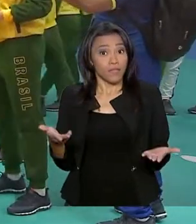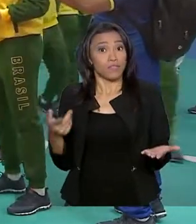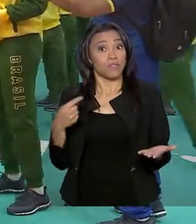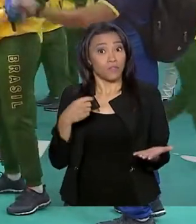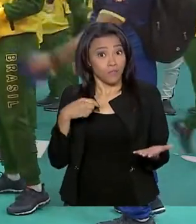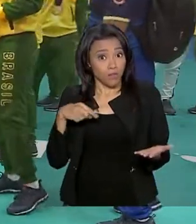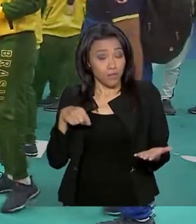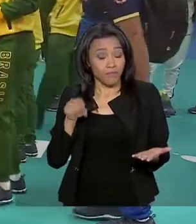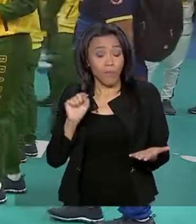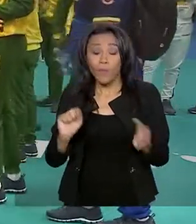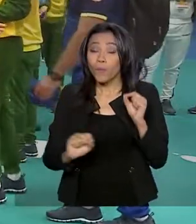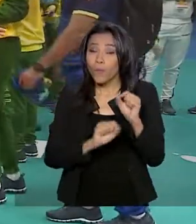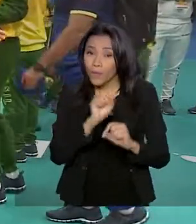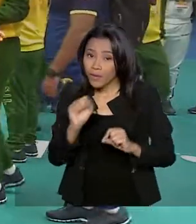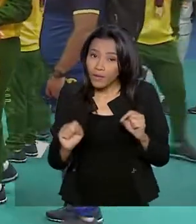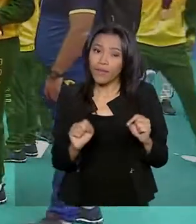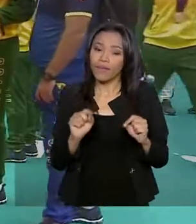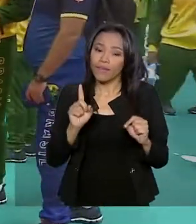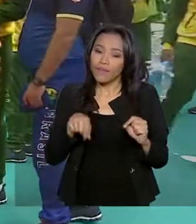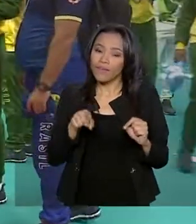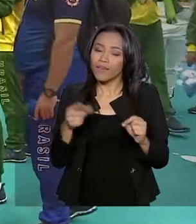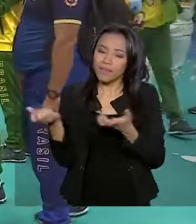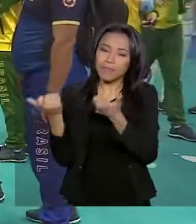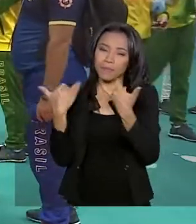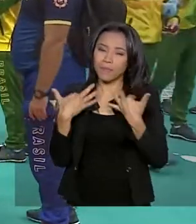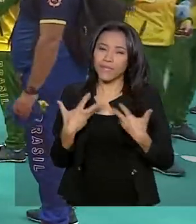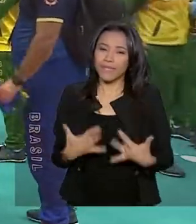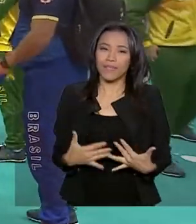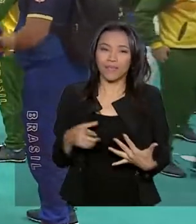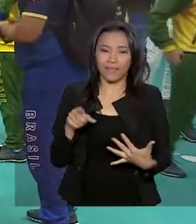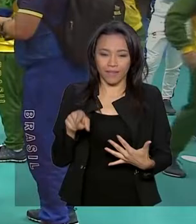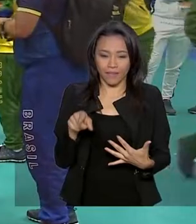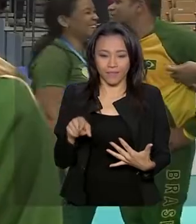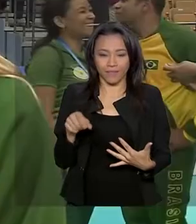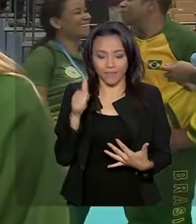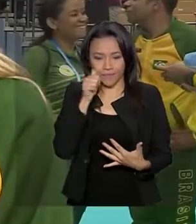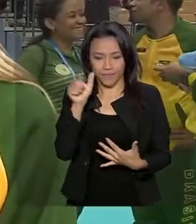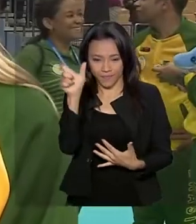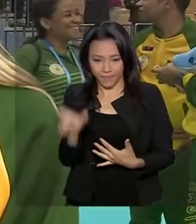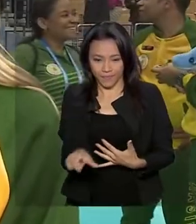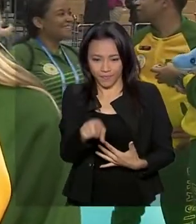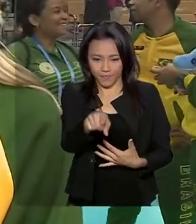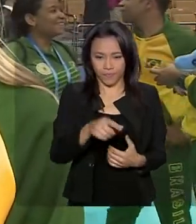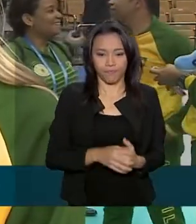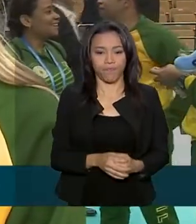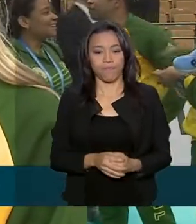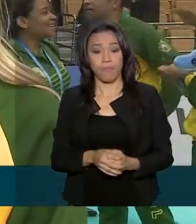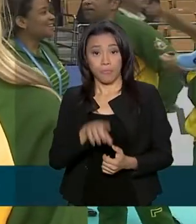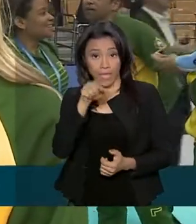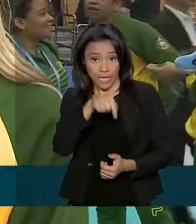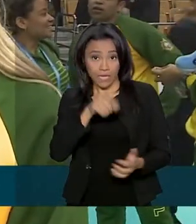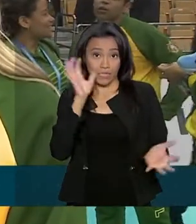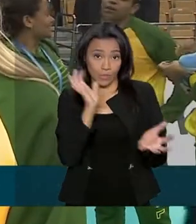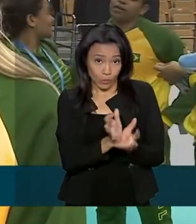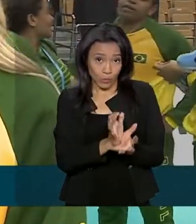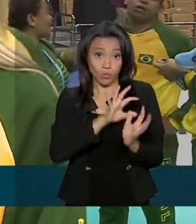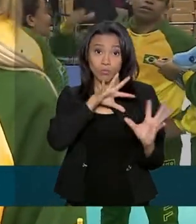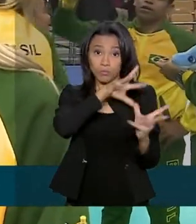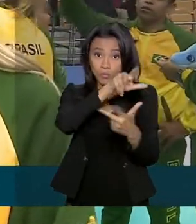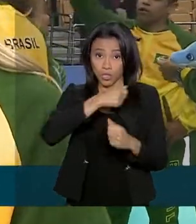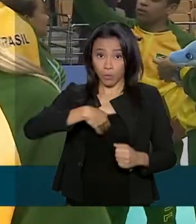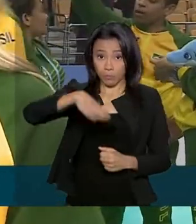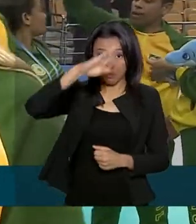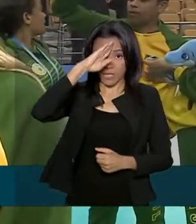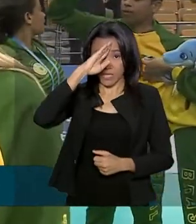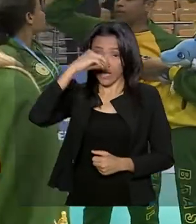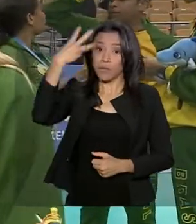triunfo considerado épico, como conta pra gente a ponteira Ellen. Esse campeonato mundial militar é o terceiro